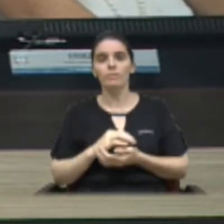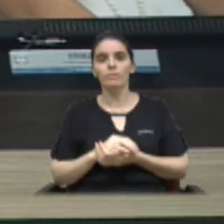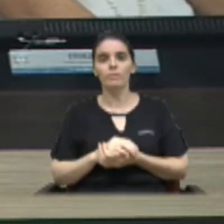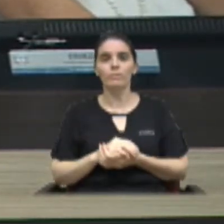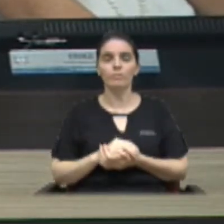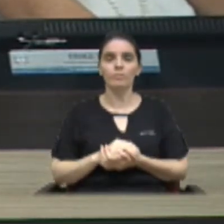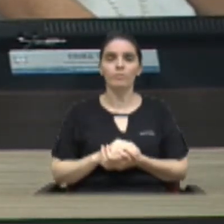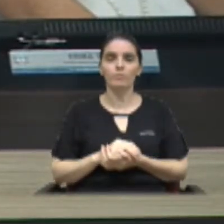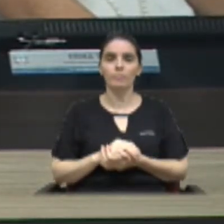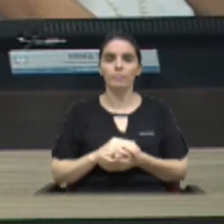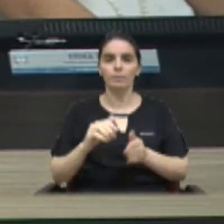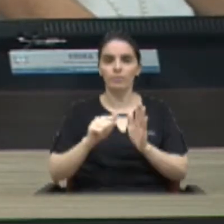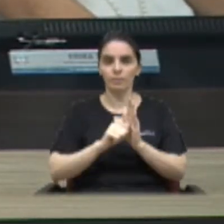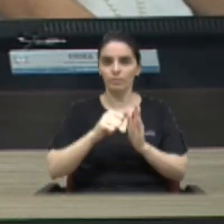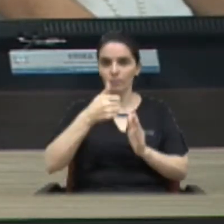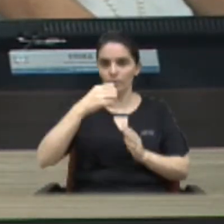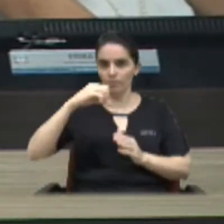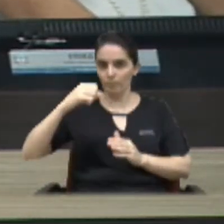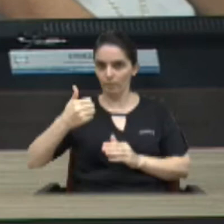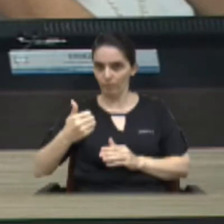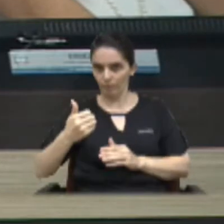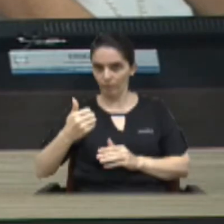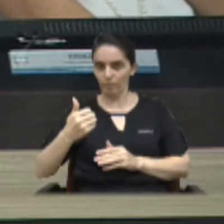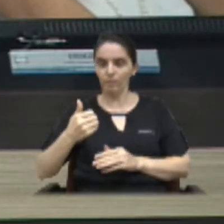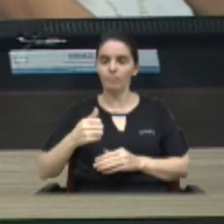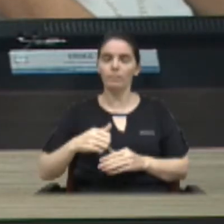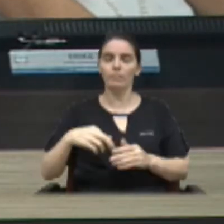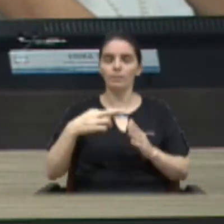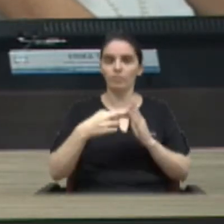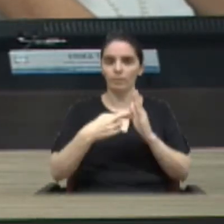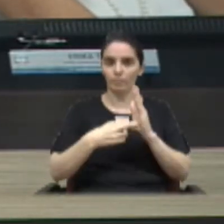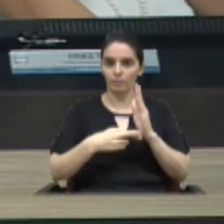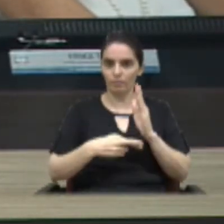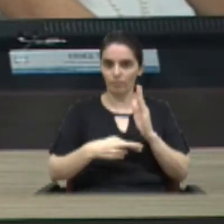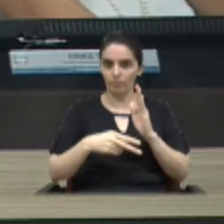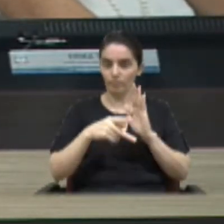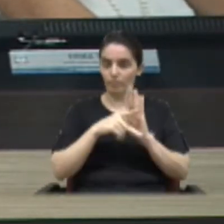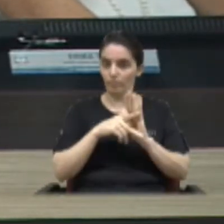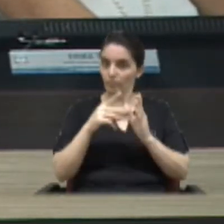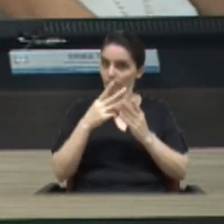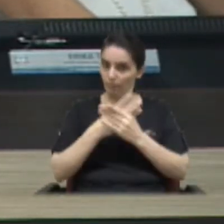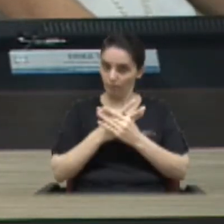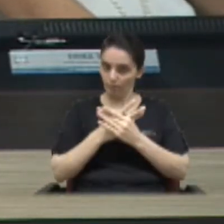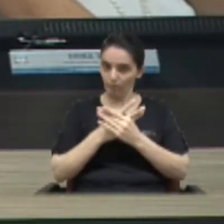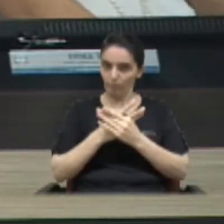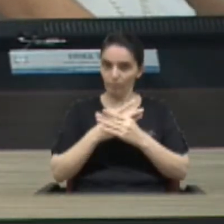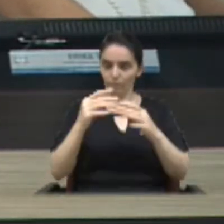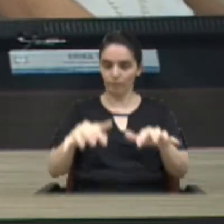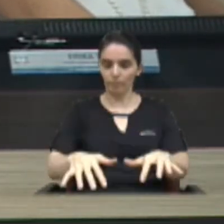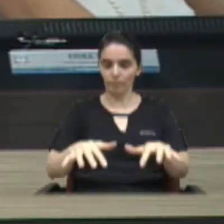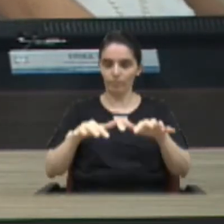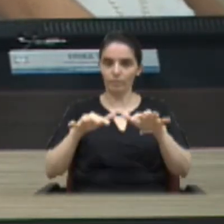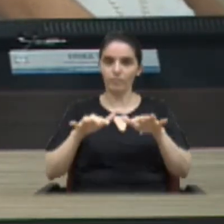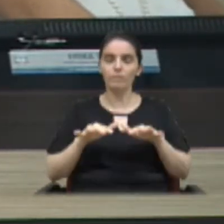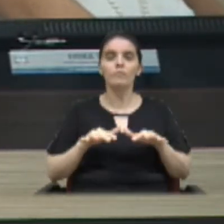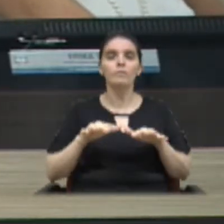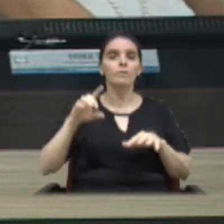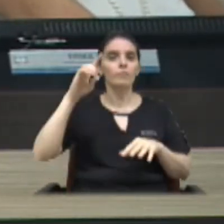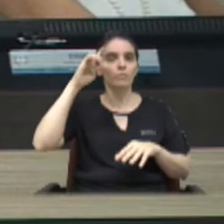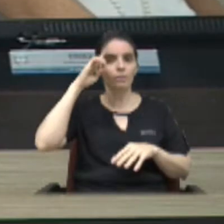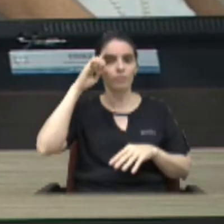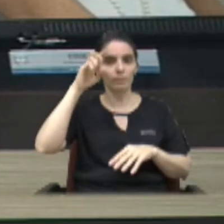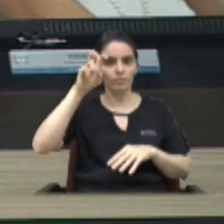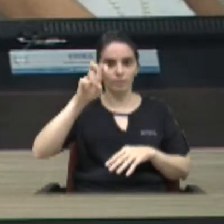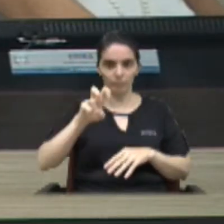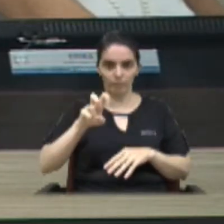-elecionada no artigo 191 do Regimento Interno da Câmara Municipal de Limeira plenário vereador Vitório Portolan ao